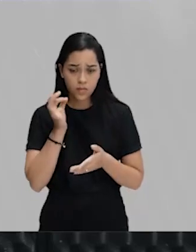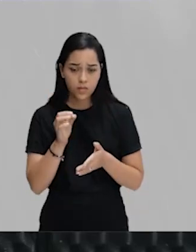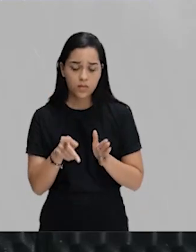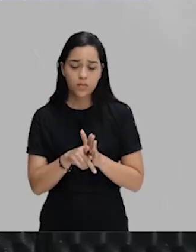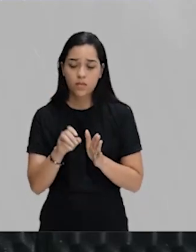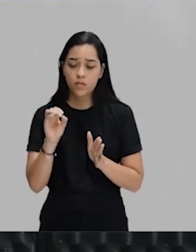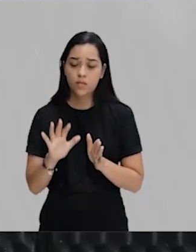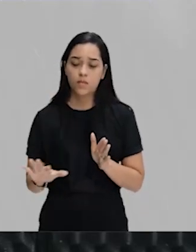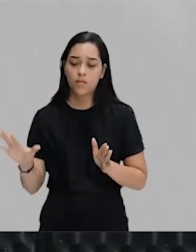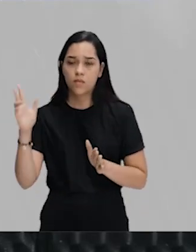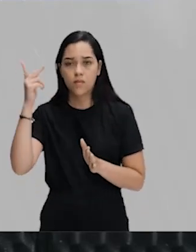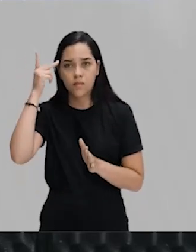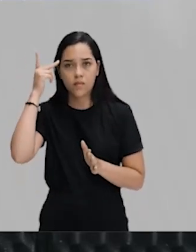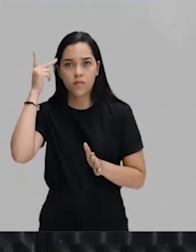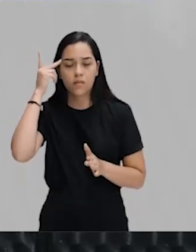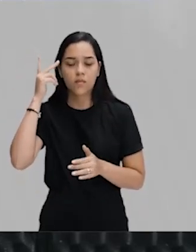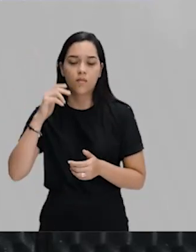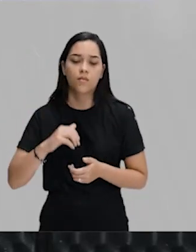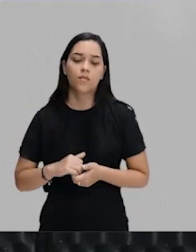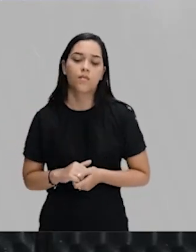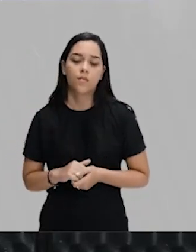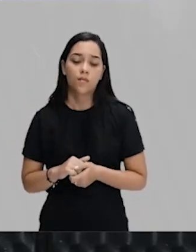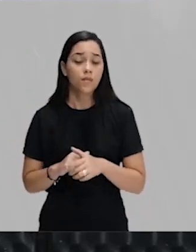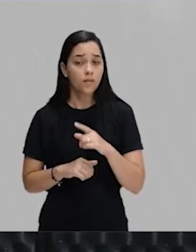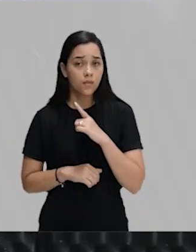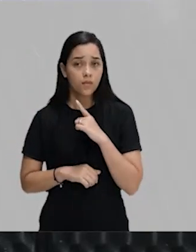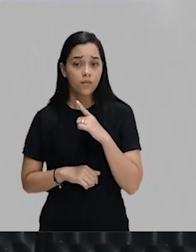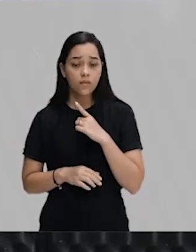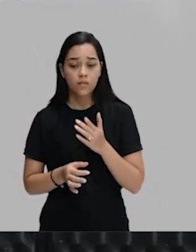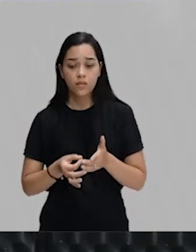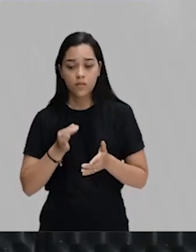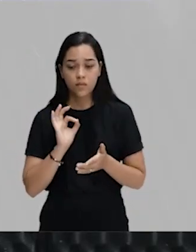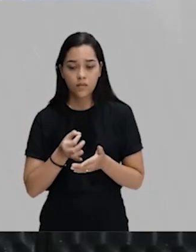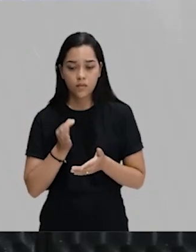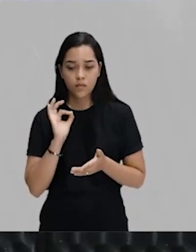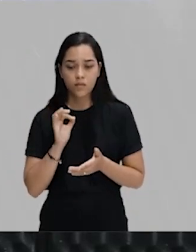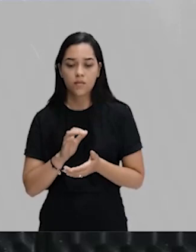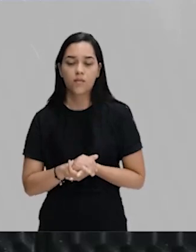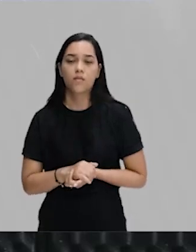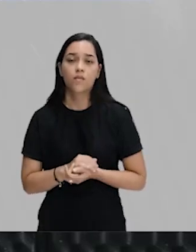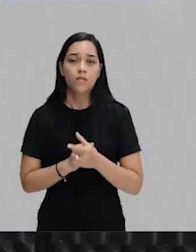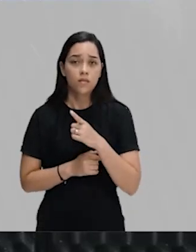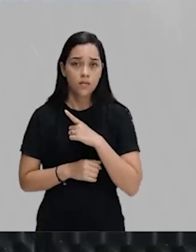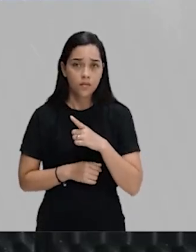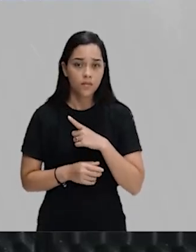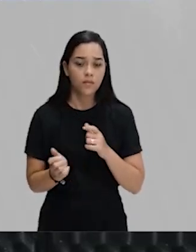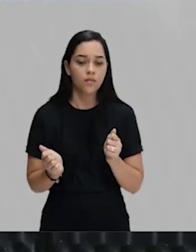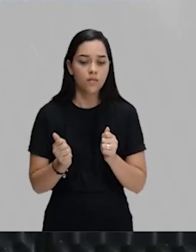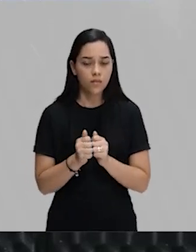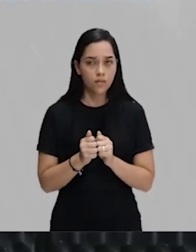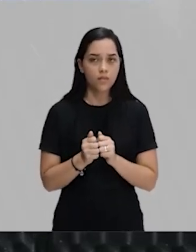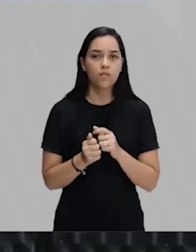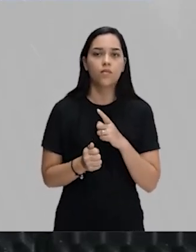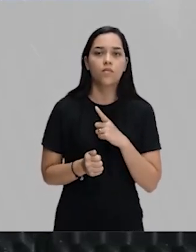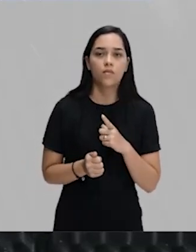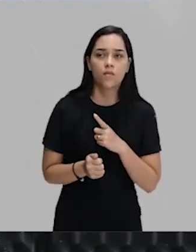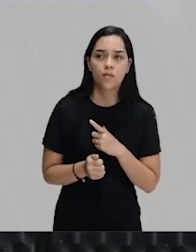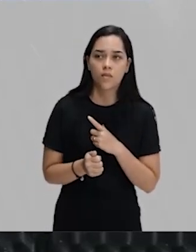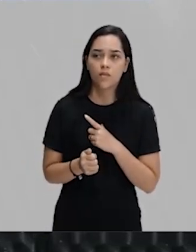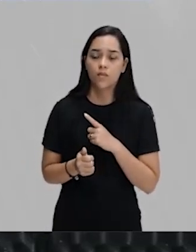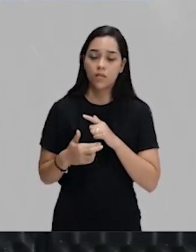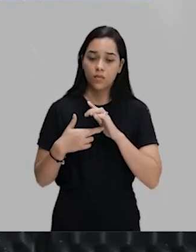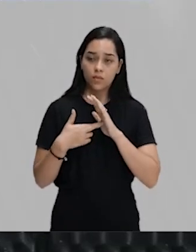Paulista. Os civis barões de café do Oeste Paulista juntamente com o Exército